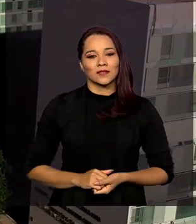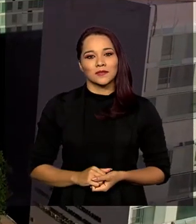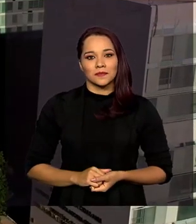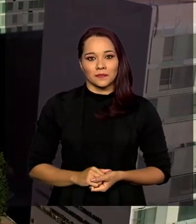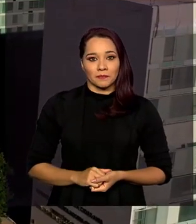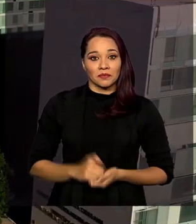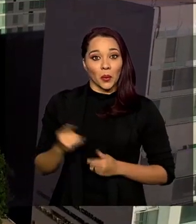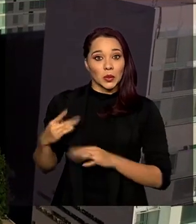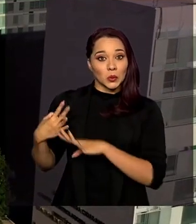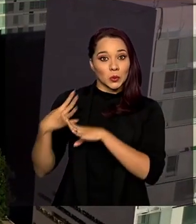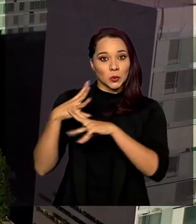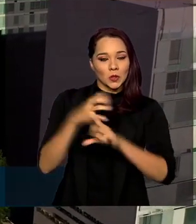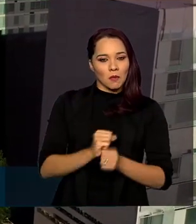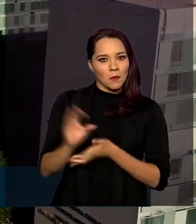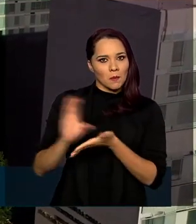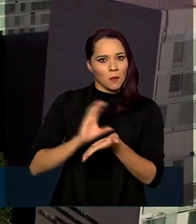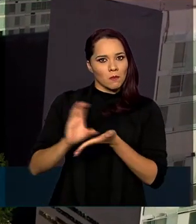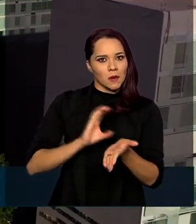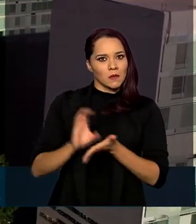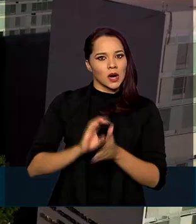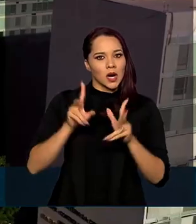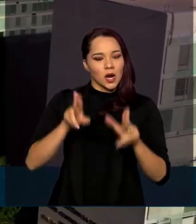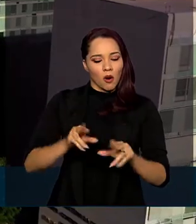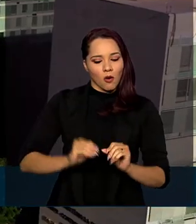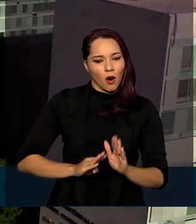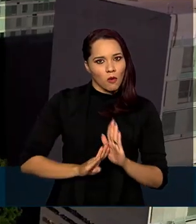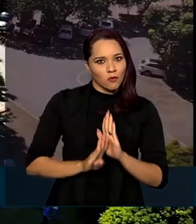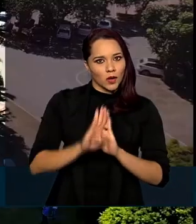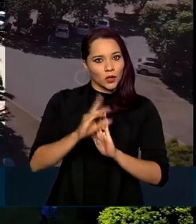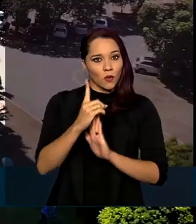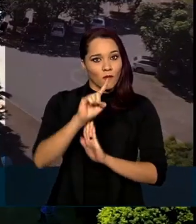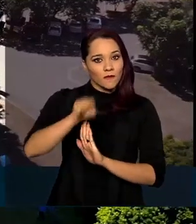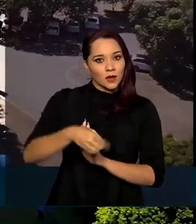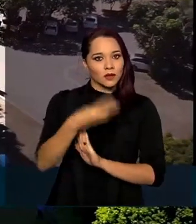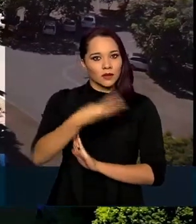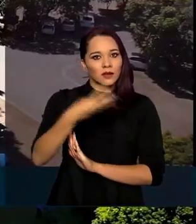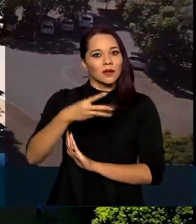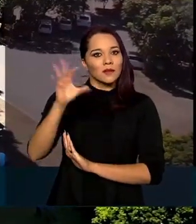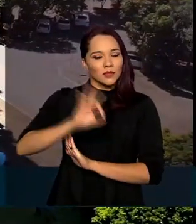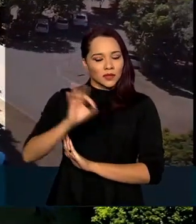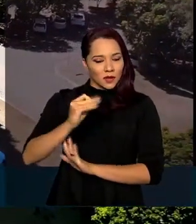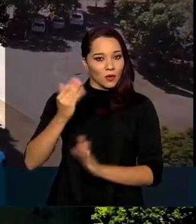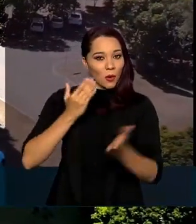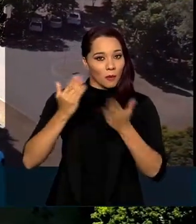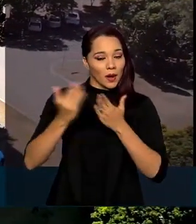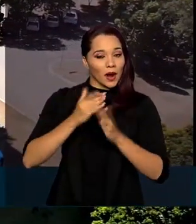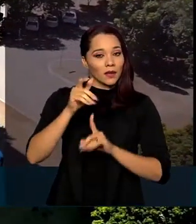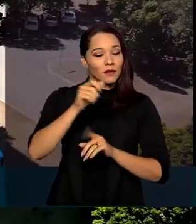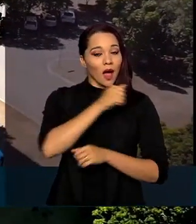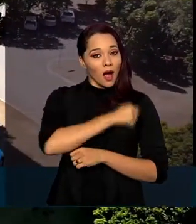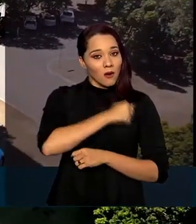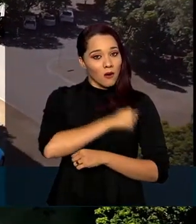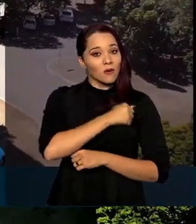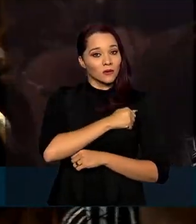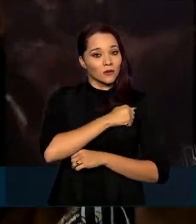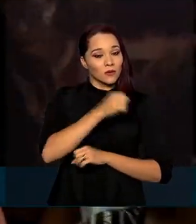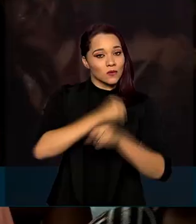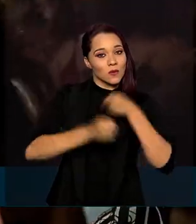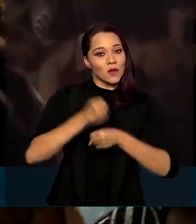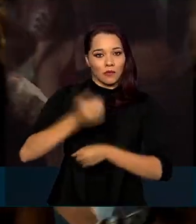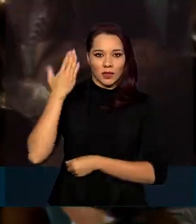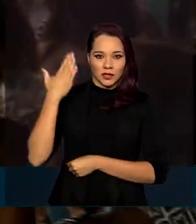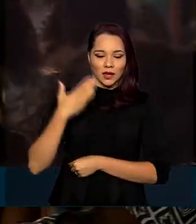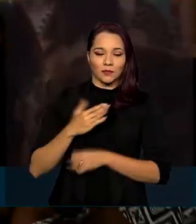Esse total da arrecadação representa um aumento de 1,33% em relação a agosto do ano passado. Já no